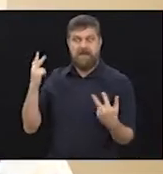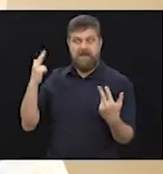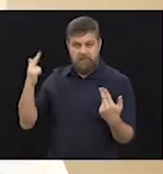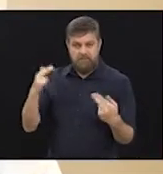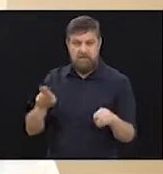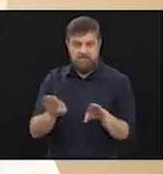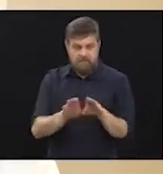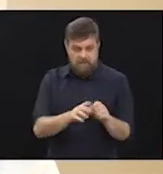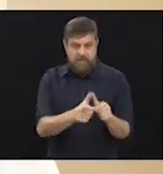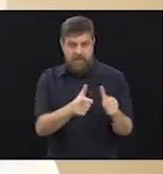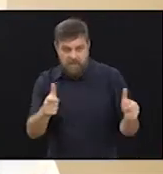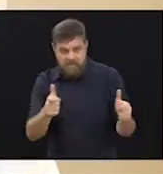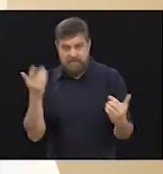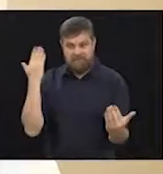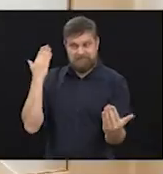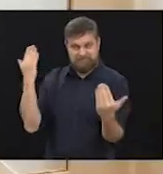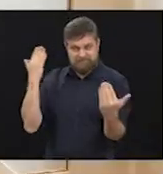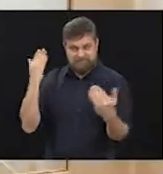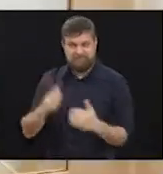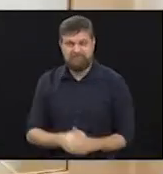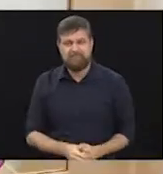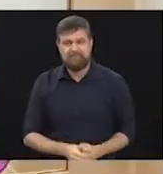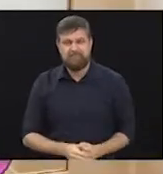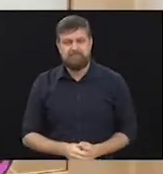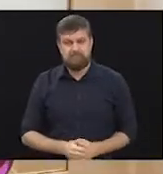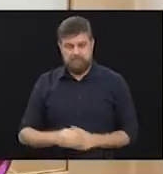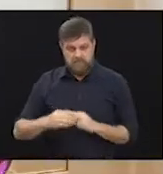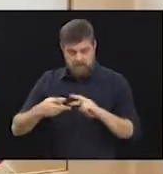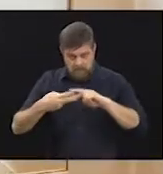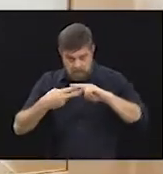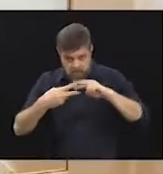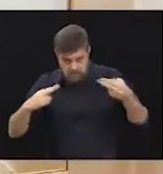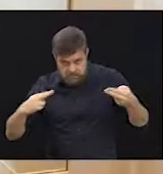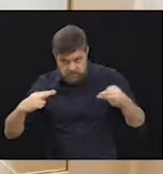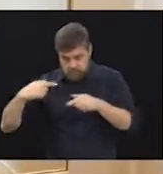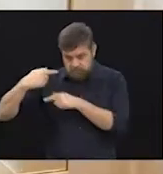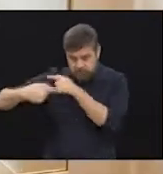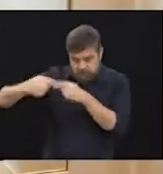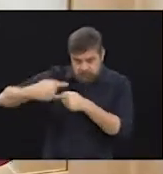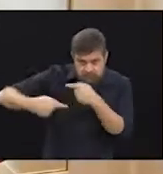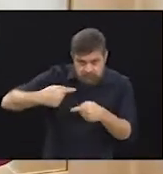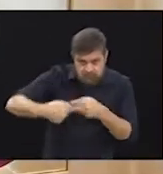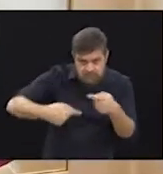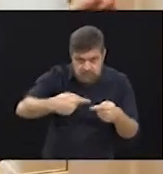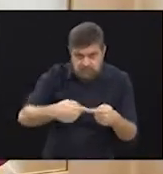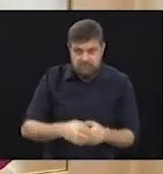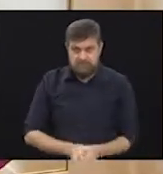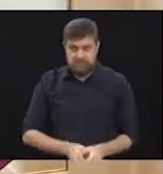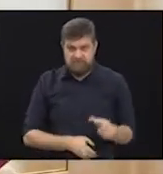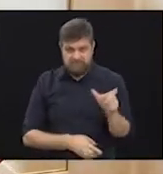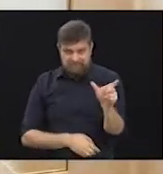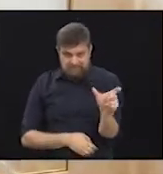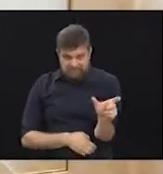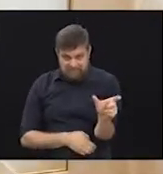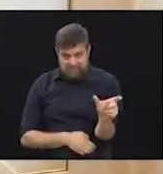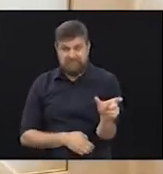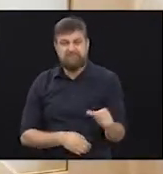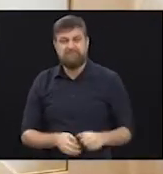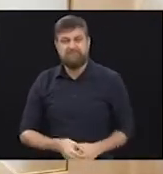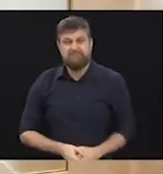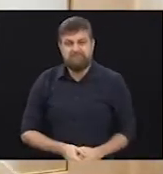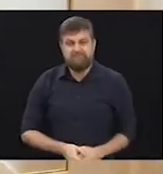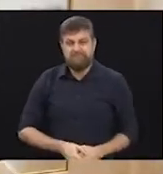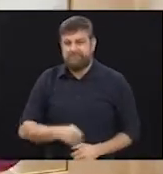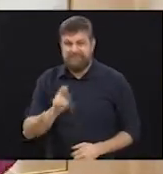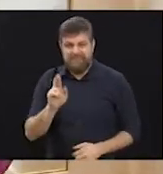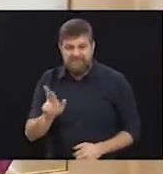é maior do que a população em geral. Então, é genético. A artrite, que já não é mais osteoartrite. A osteoartrite. Não